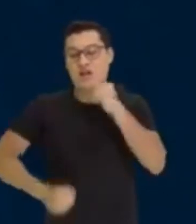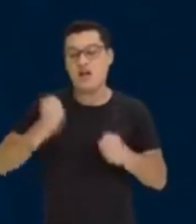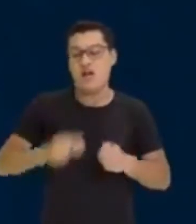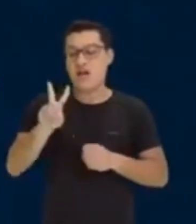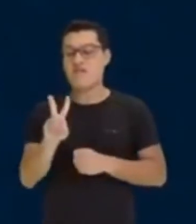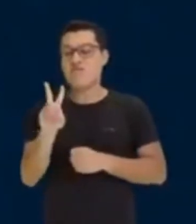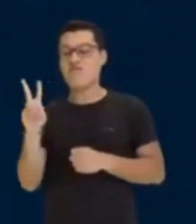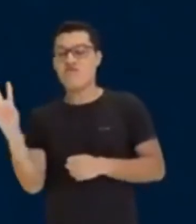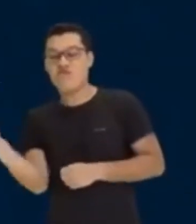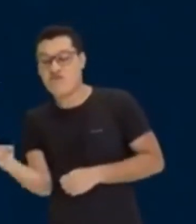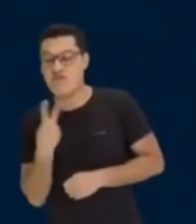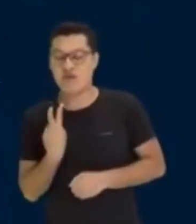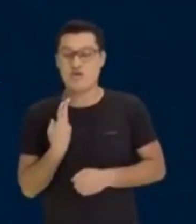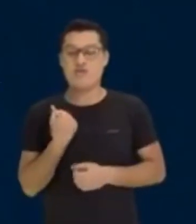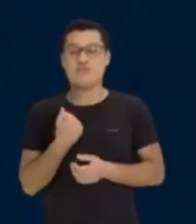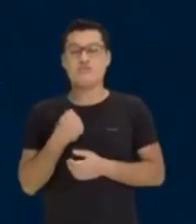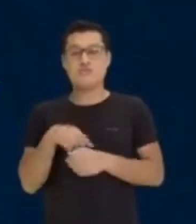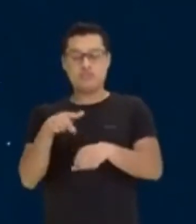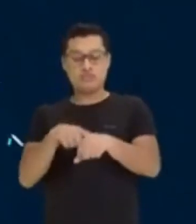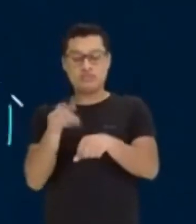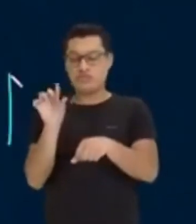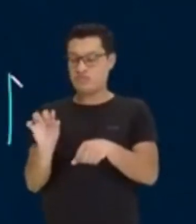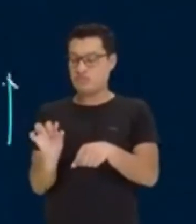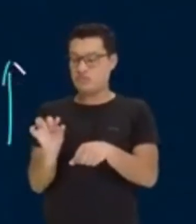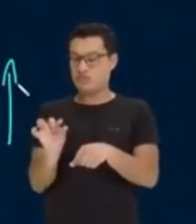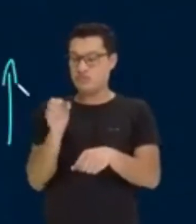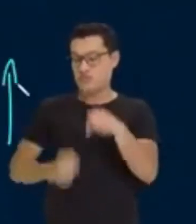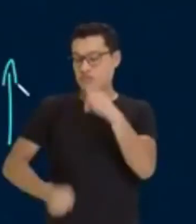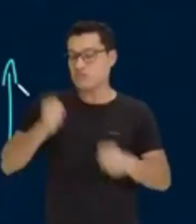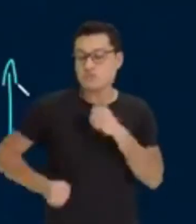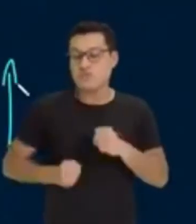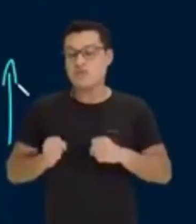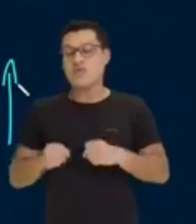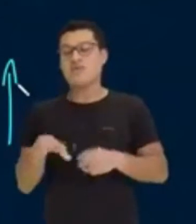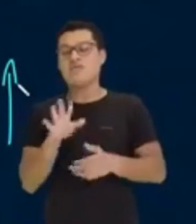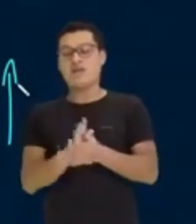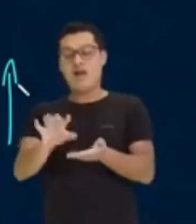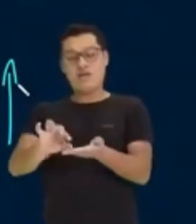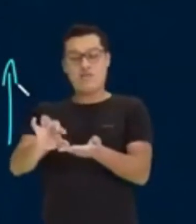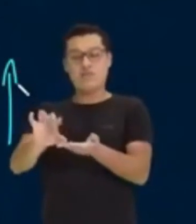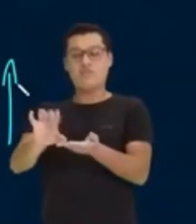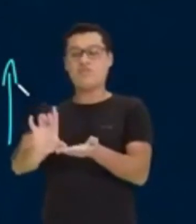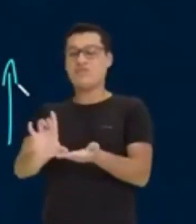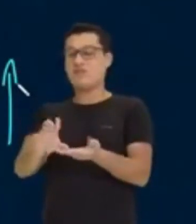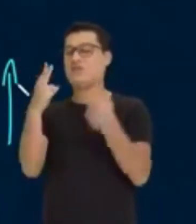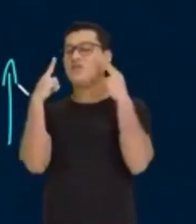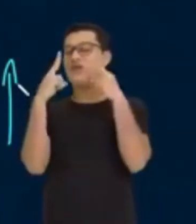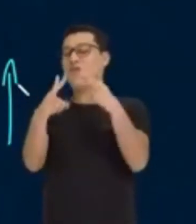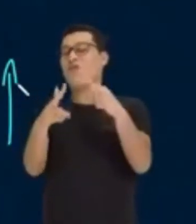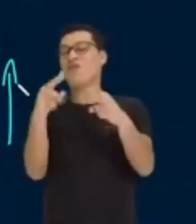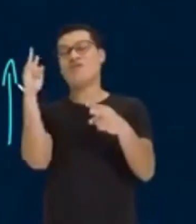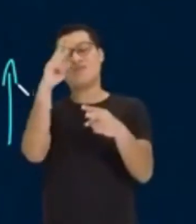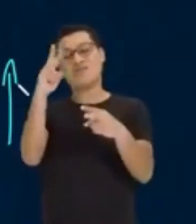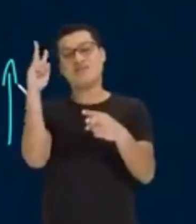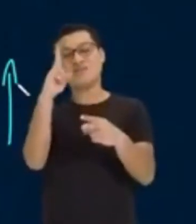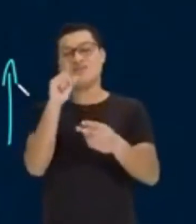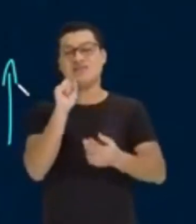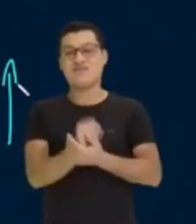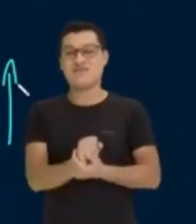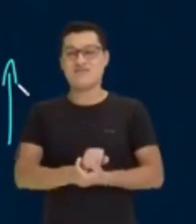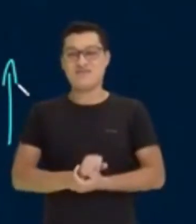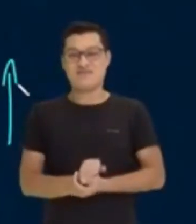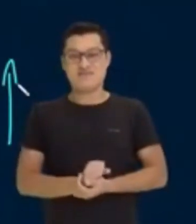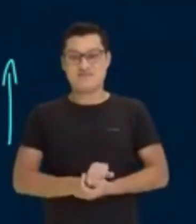O tempo diminuiu e a velocidade teve que aumentar. Olha, e se te lembra alguma coisa? É